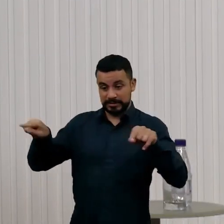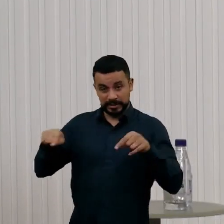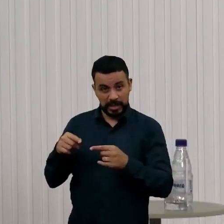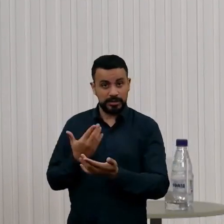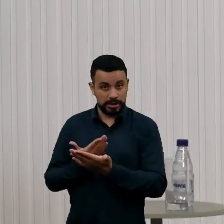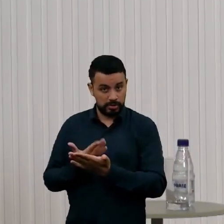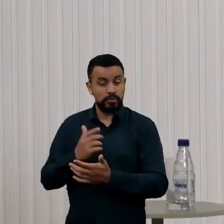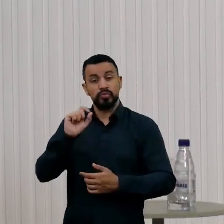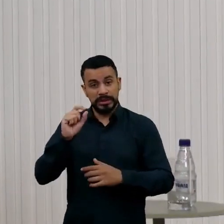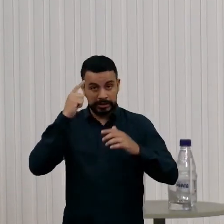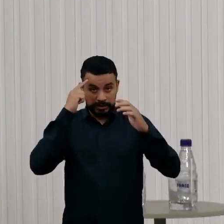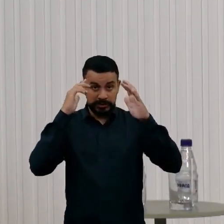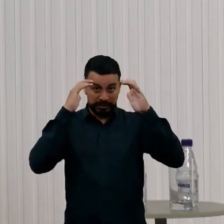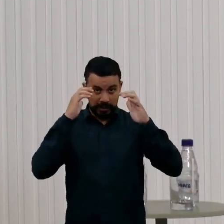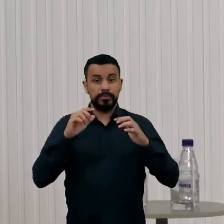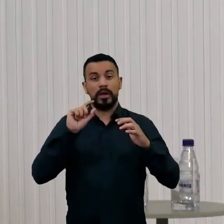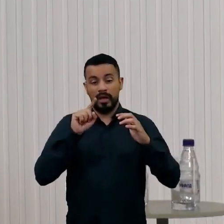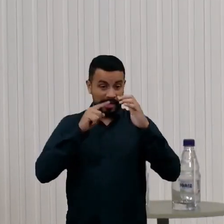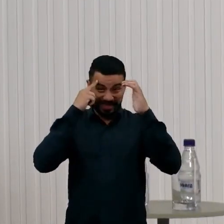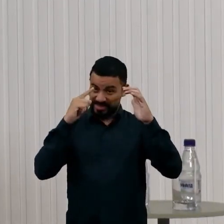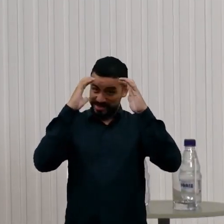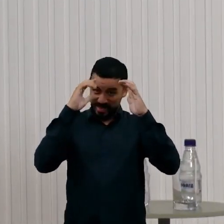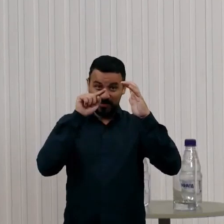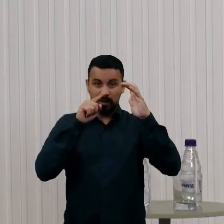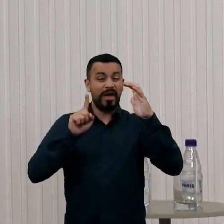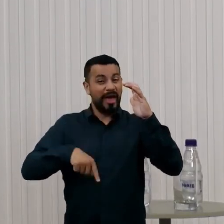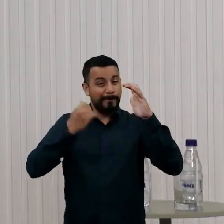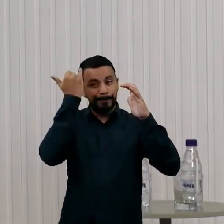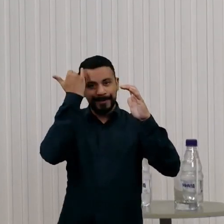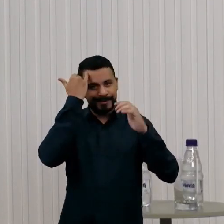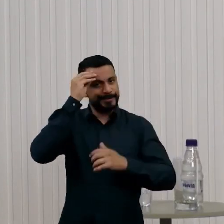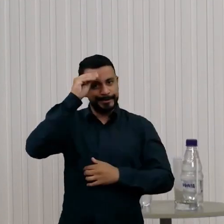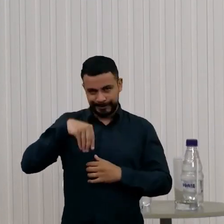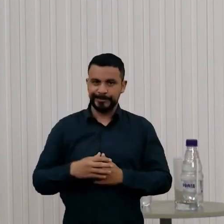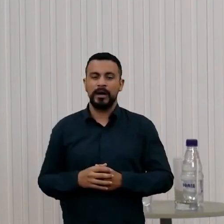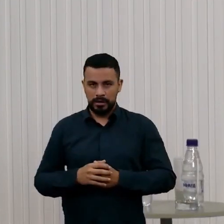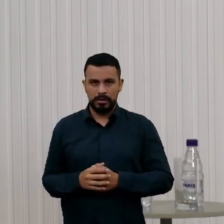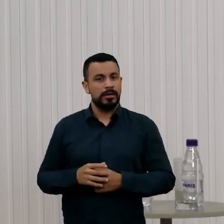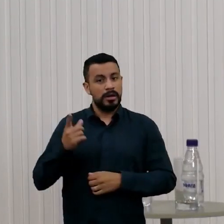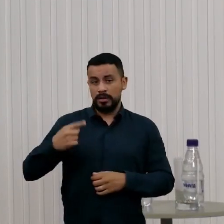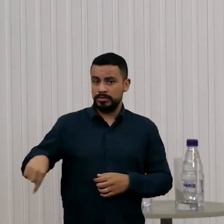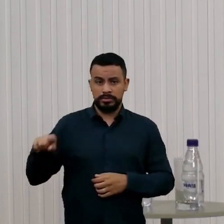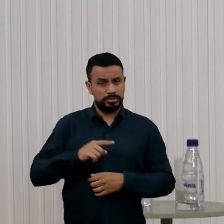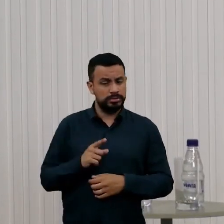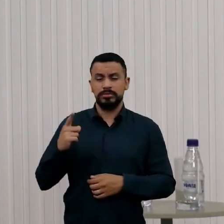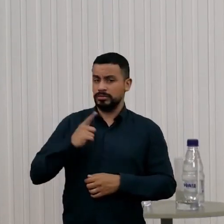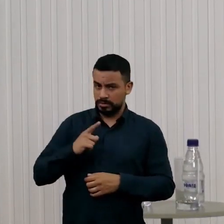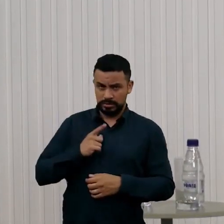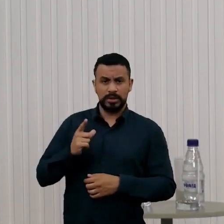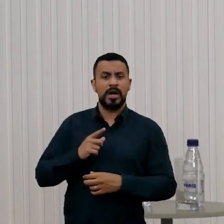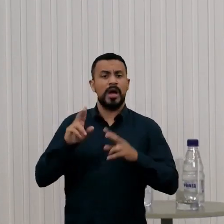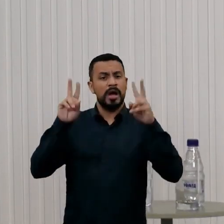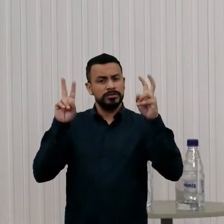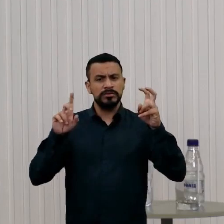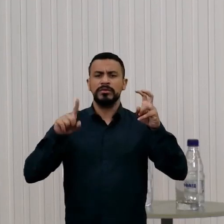são inerentemente preguiçosos. Nós somos formados por uma certa questão de evolução.